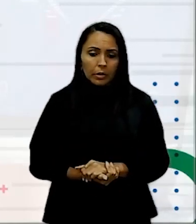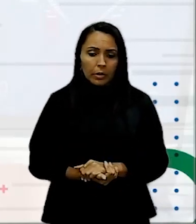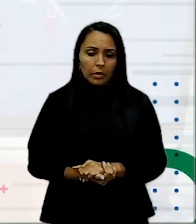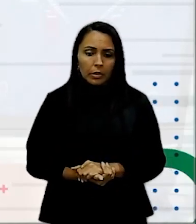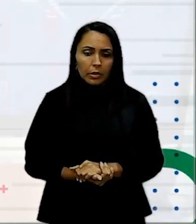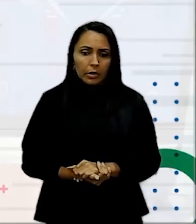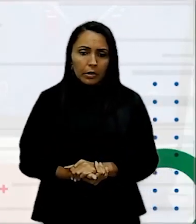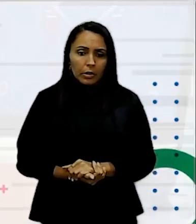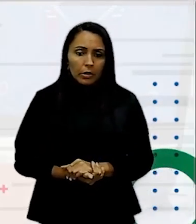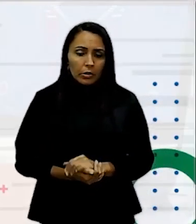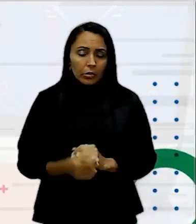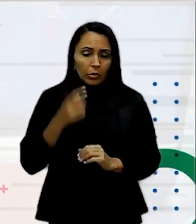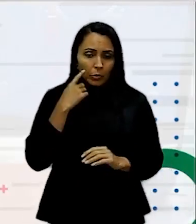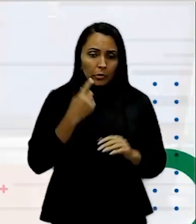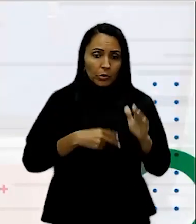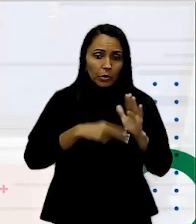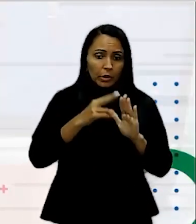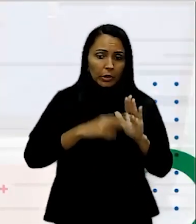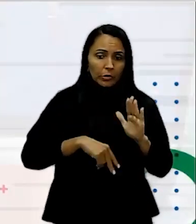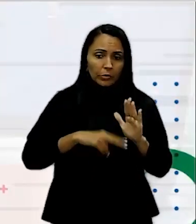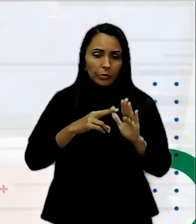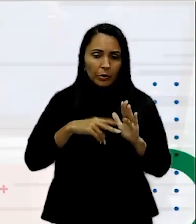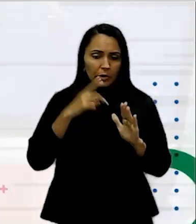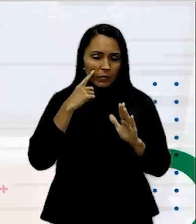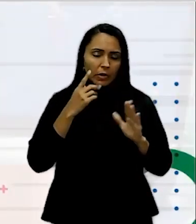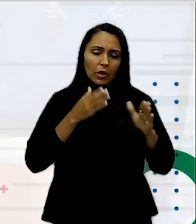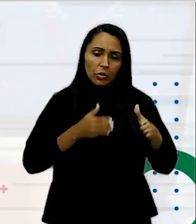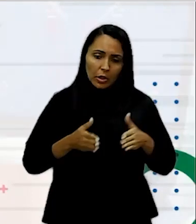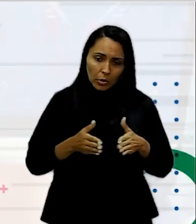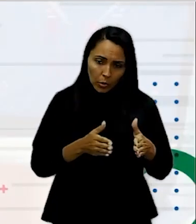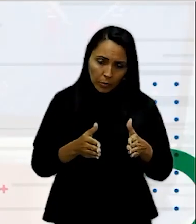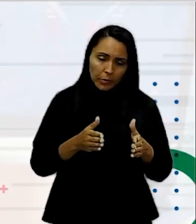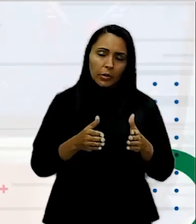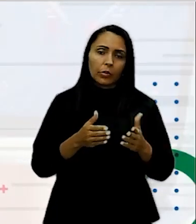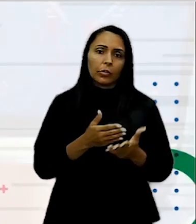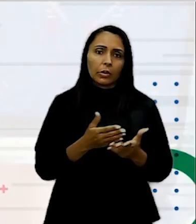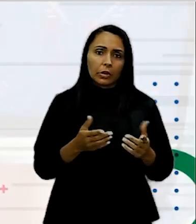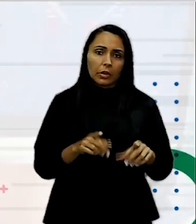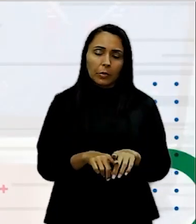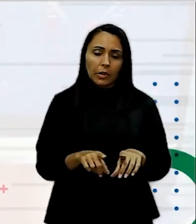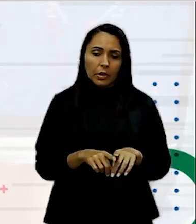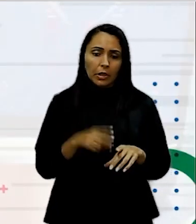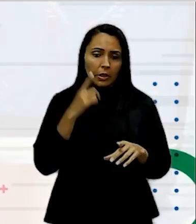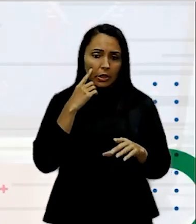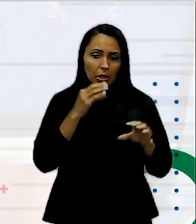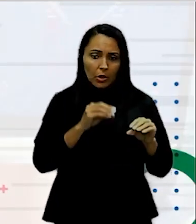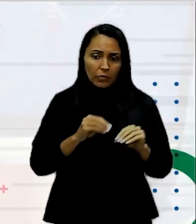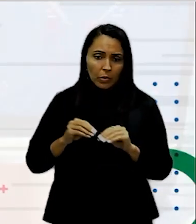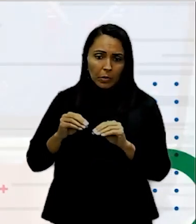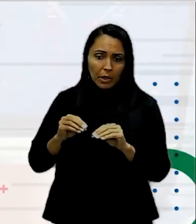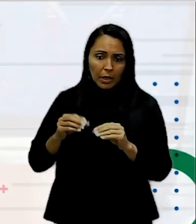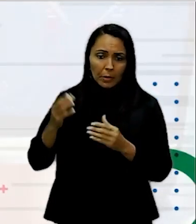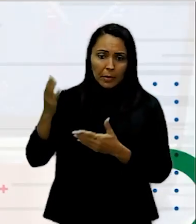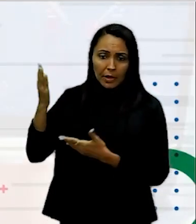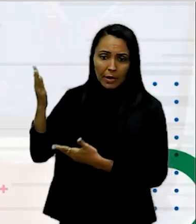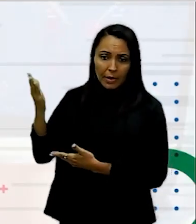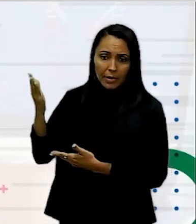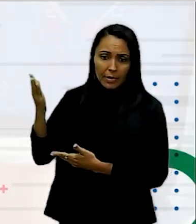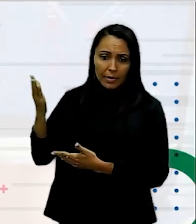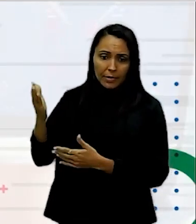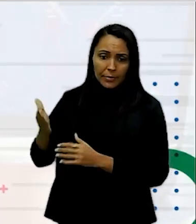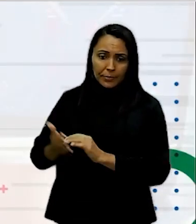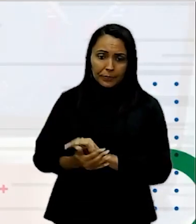Quando eu estou lendo Meu olho vai seguir esse caminho Daqui eu venho para cá Depois para cá Depois para cá